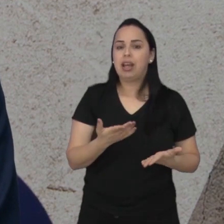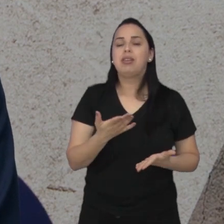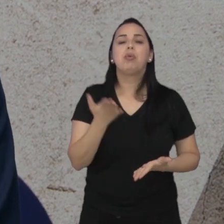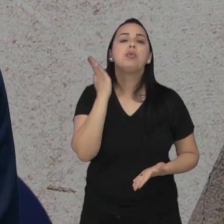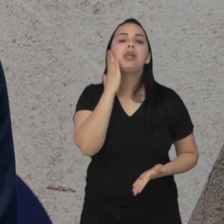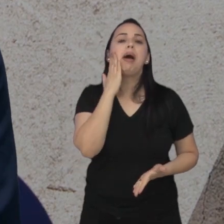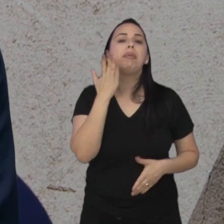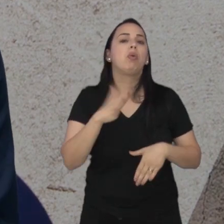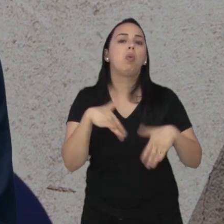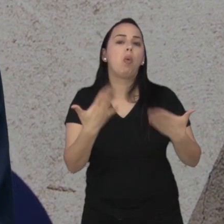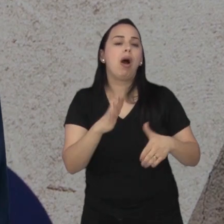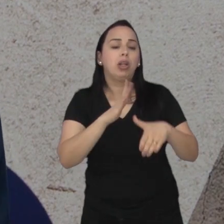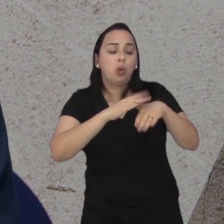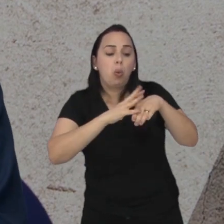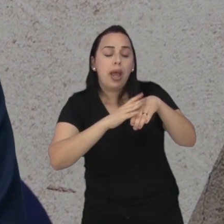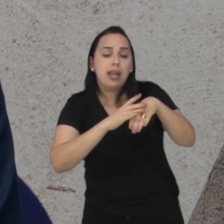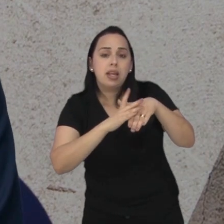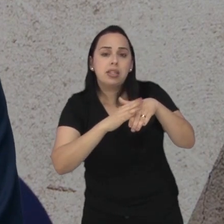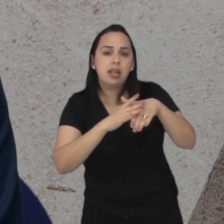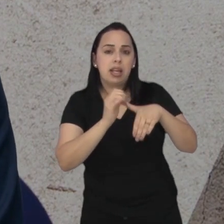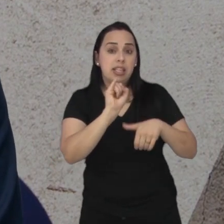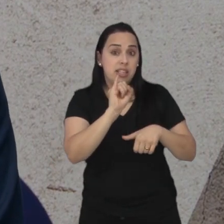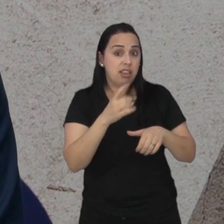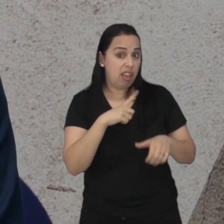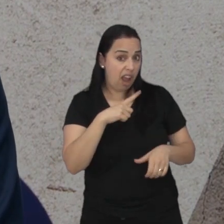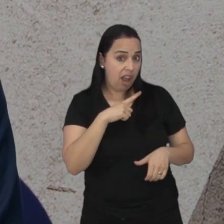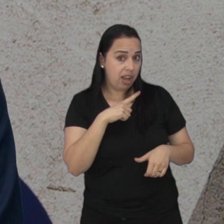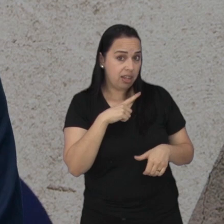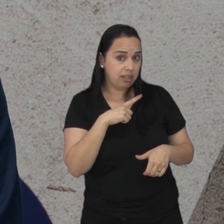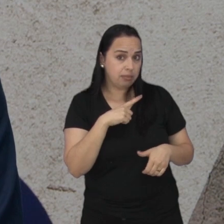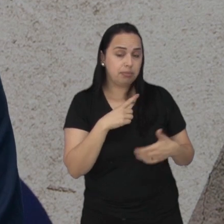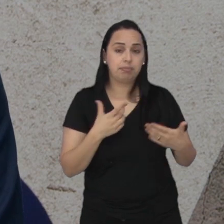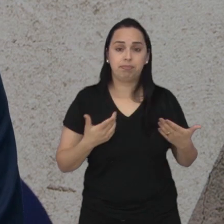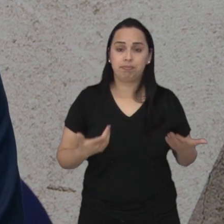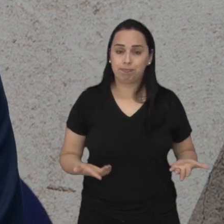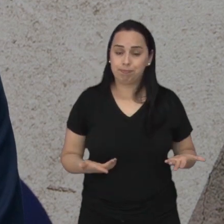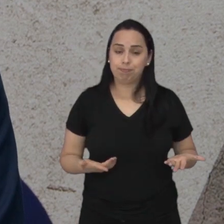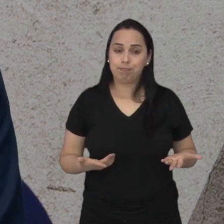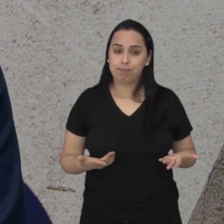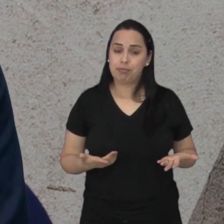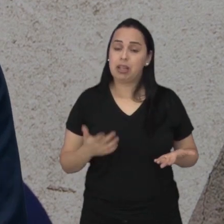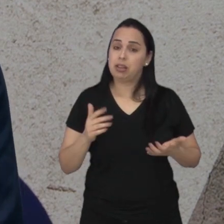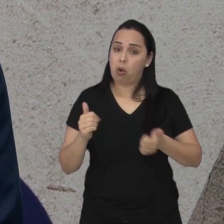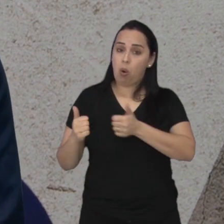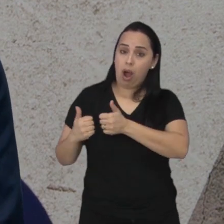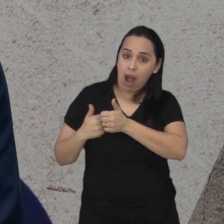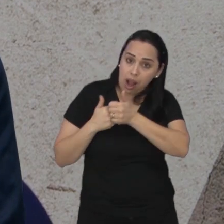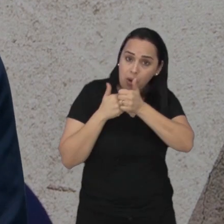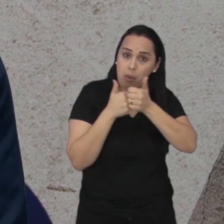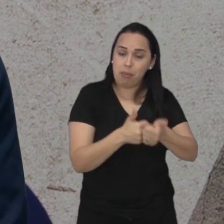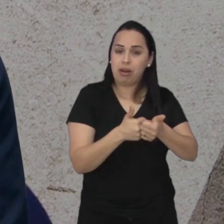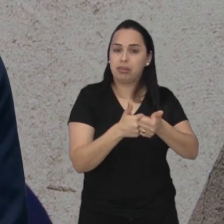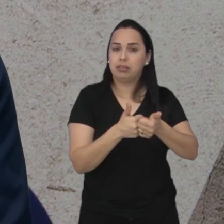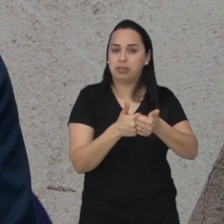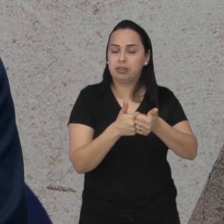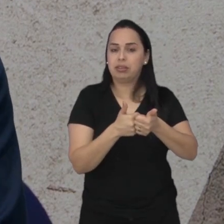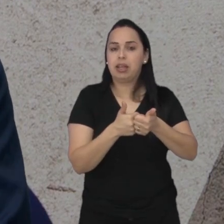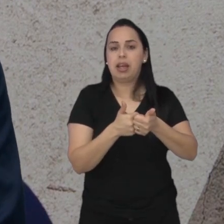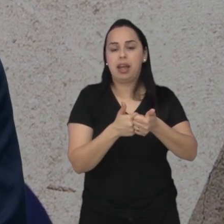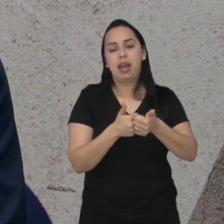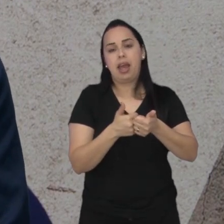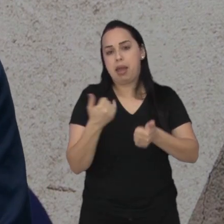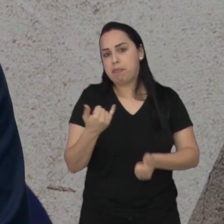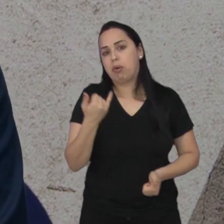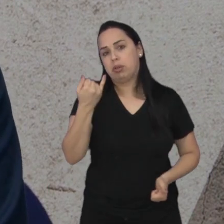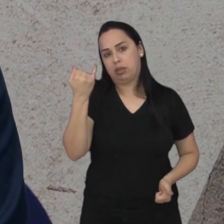fazer. Não sabe das suas doenças pré-existentes, se é que elas existem. Então, o acompanhamento, essa